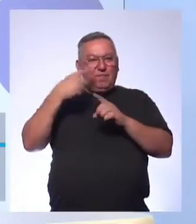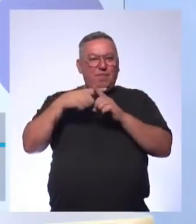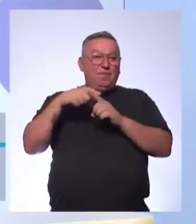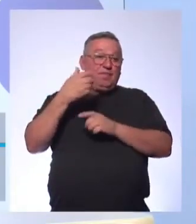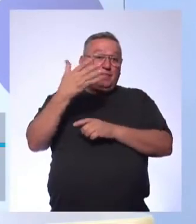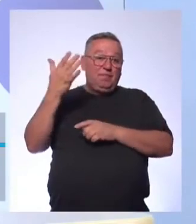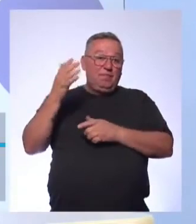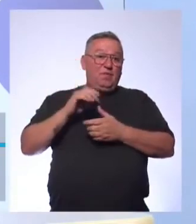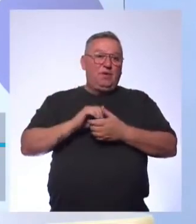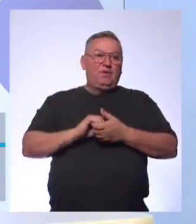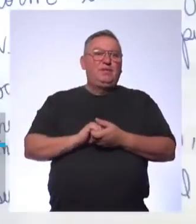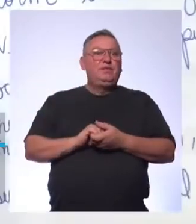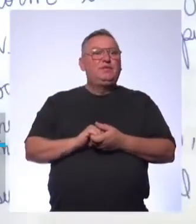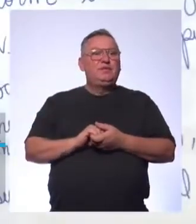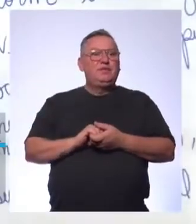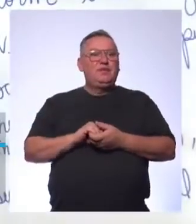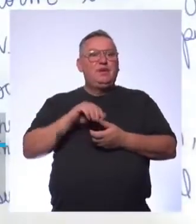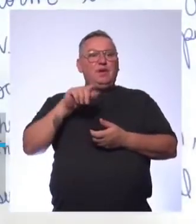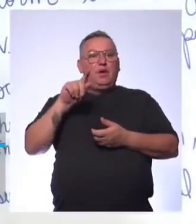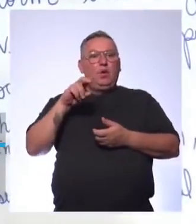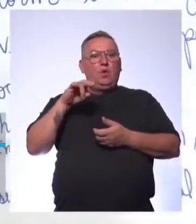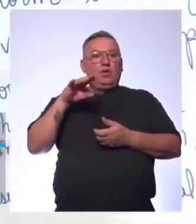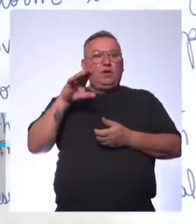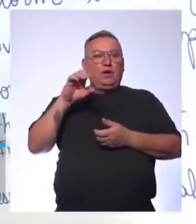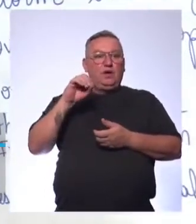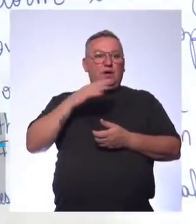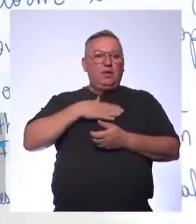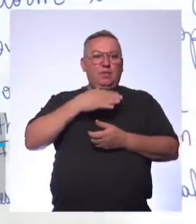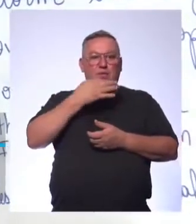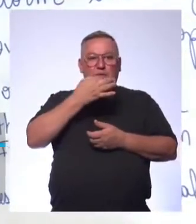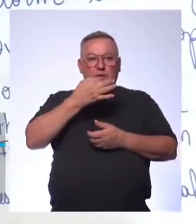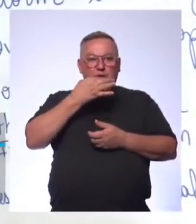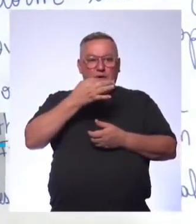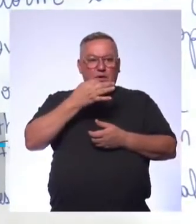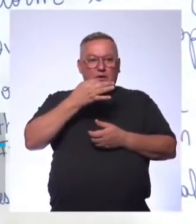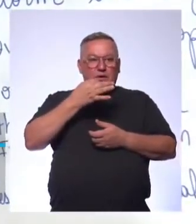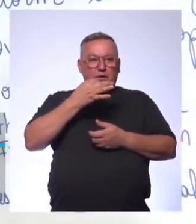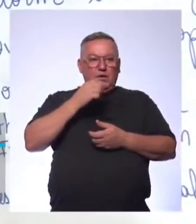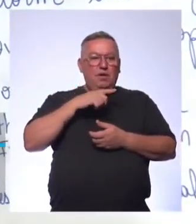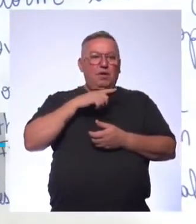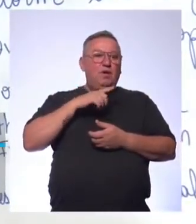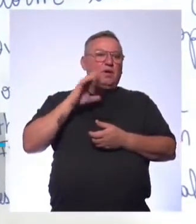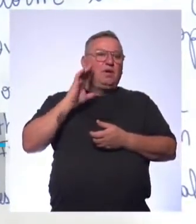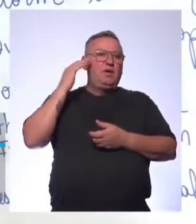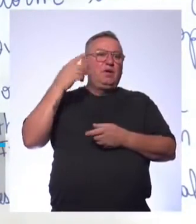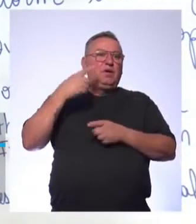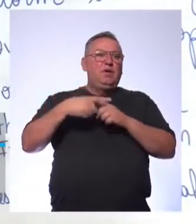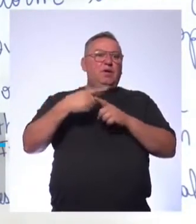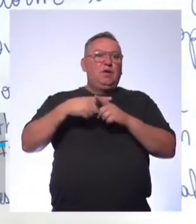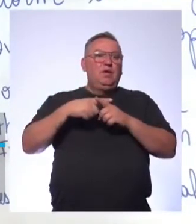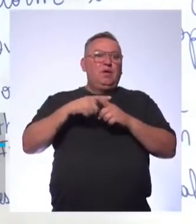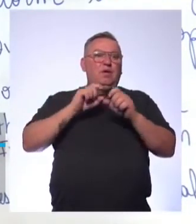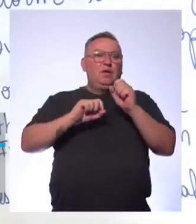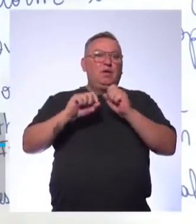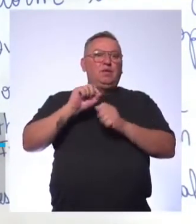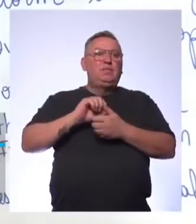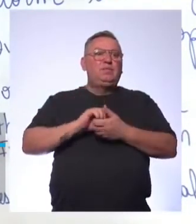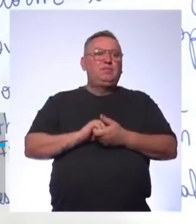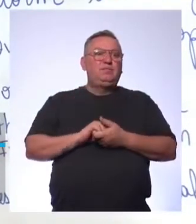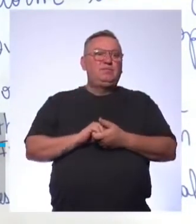natureza O Gustavo Brito respondeu In my opinion Natural disasters happen because of human action